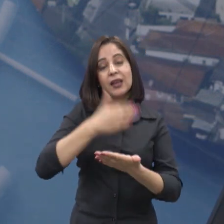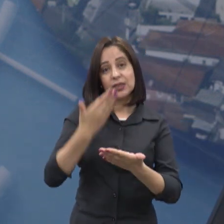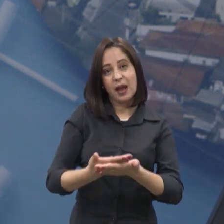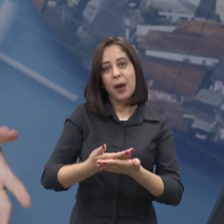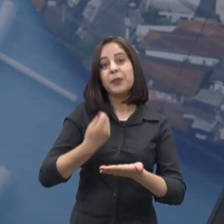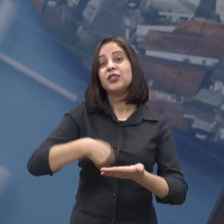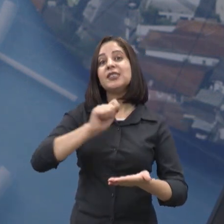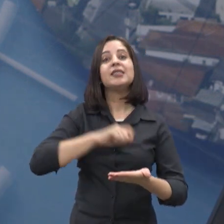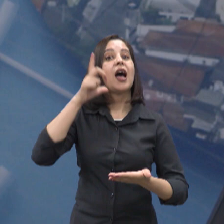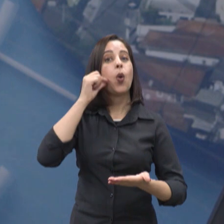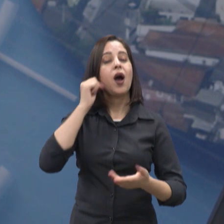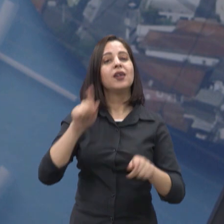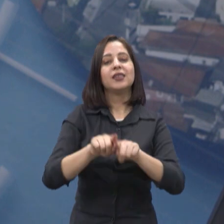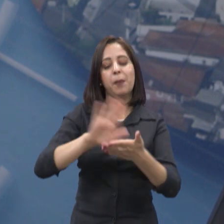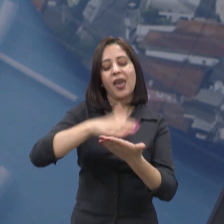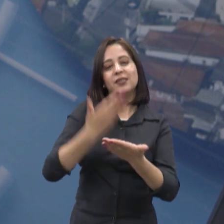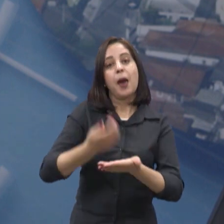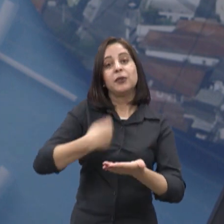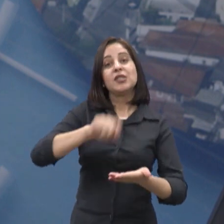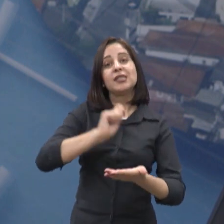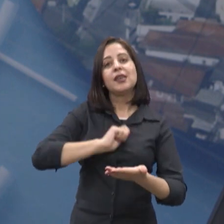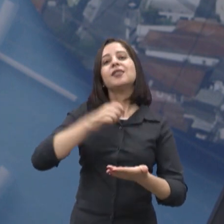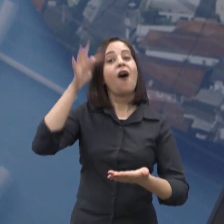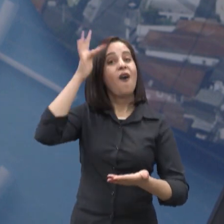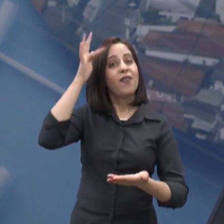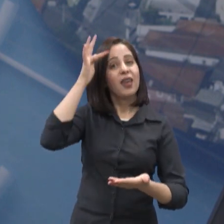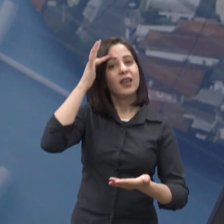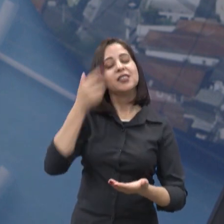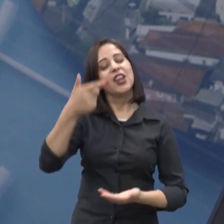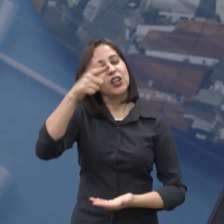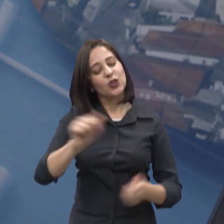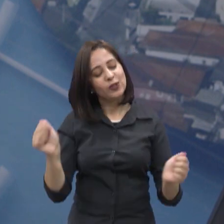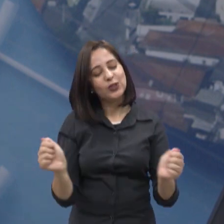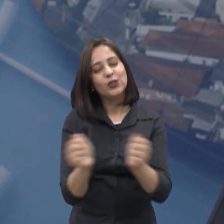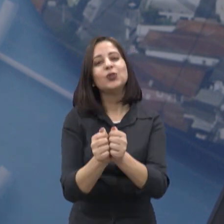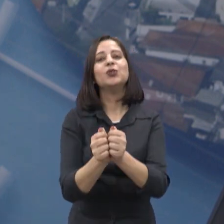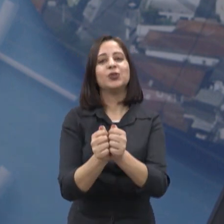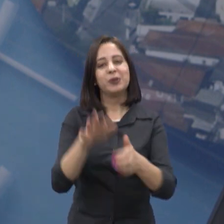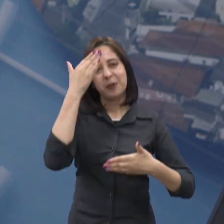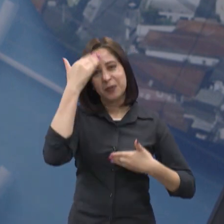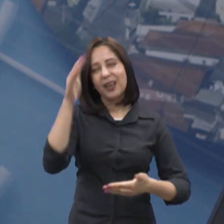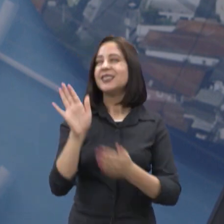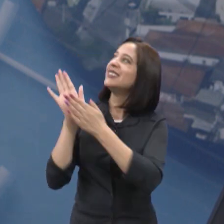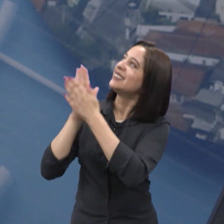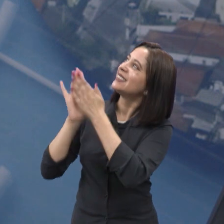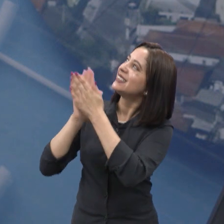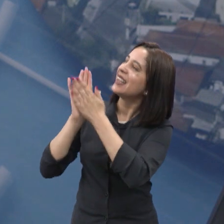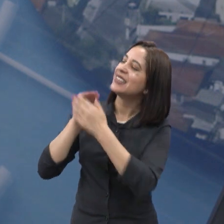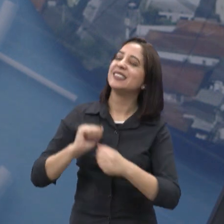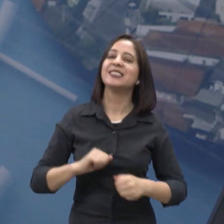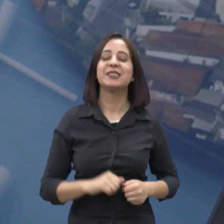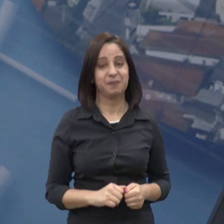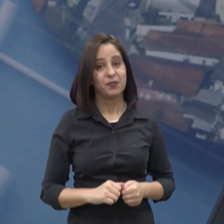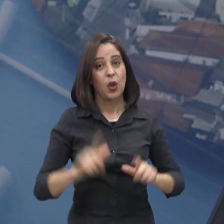Fernando, que são intérpretes de Libras e estiveram com a gente em mais um Diálogos. Obrigada, viu, pessoal? E é isso, o